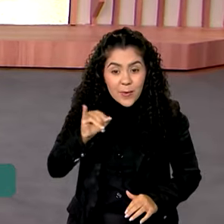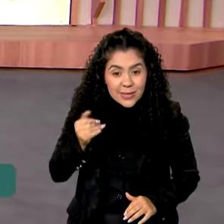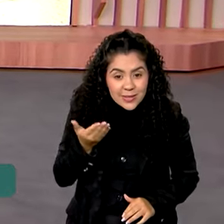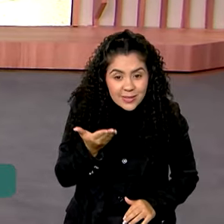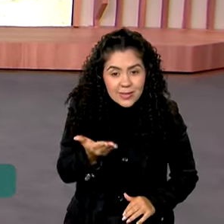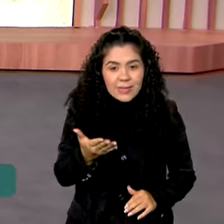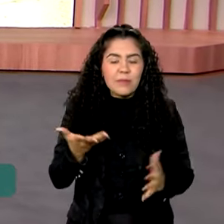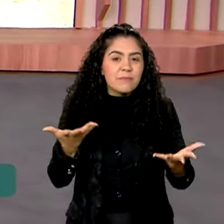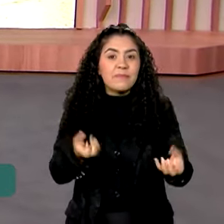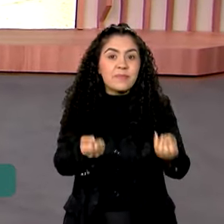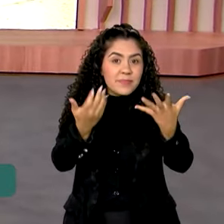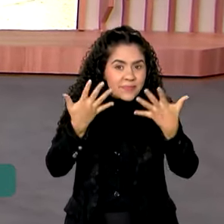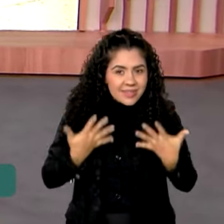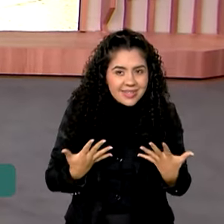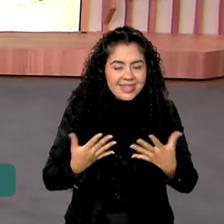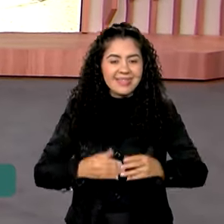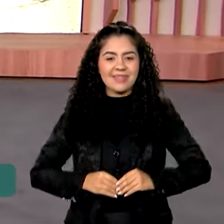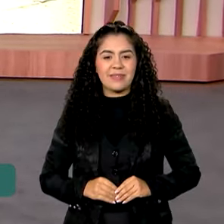nova previsão?